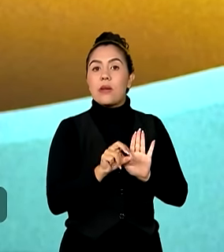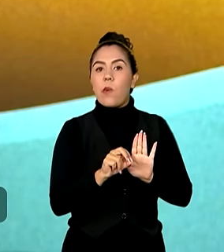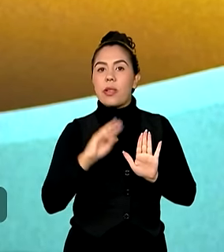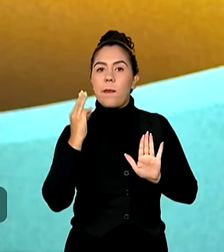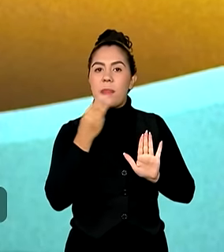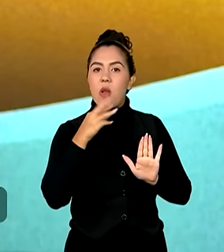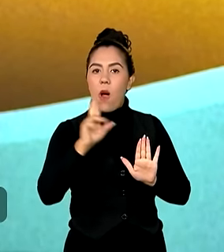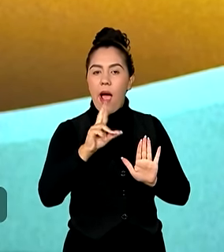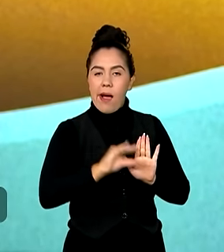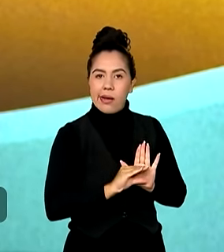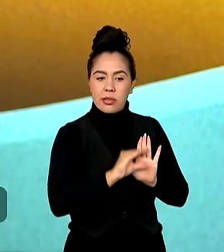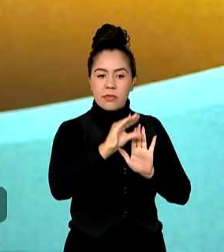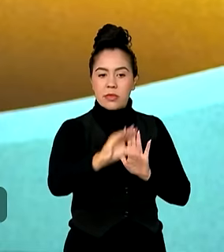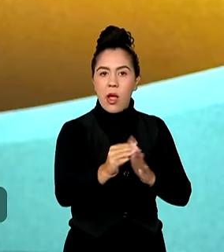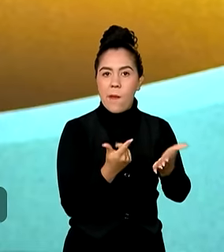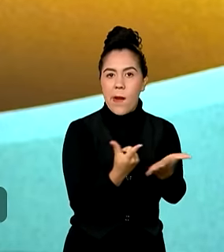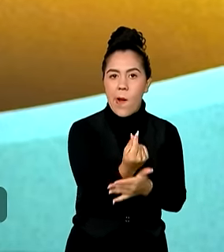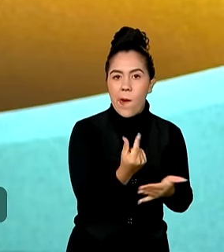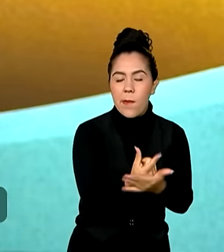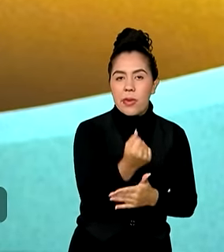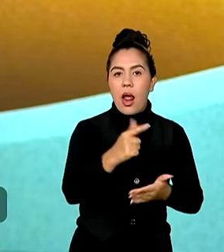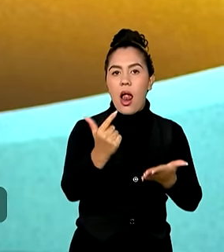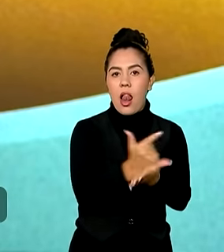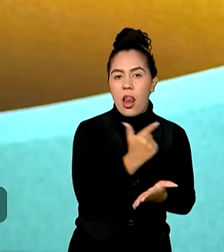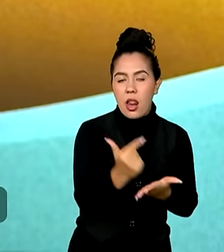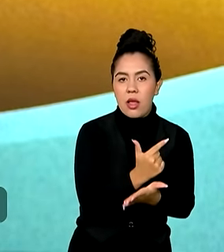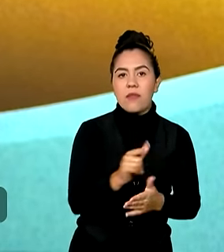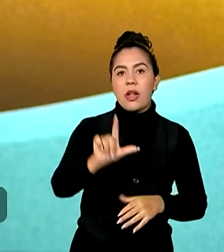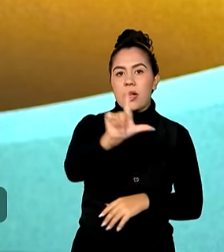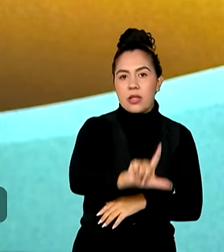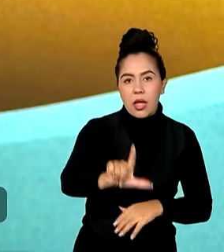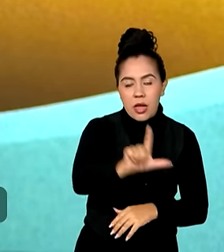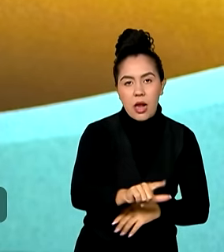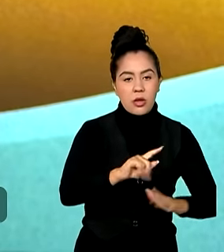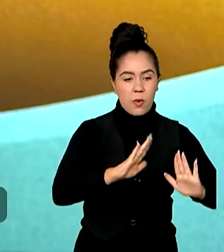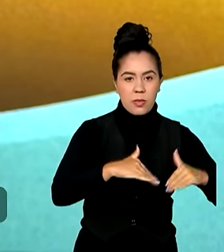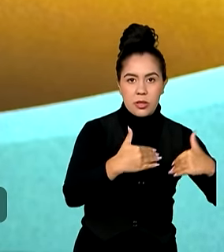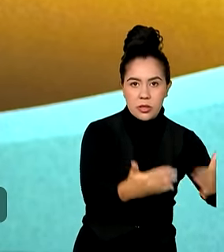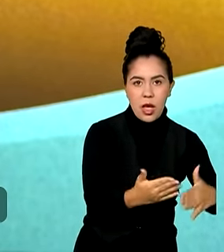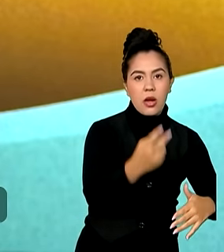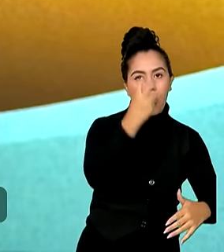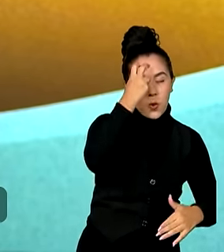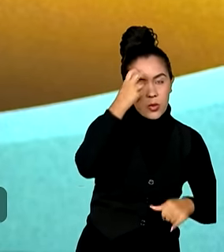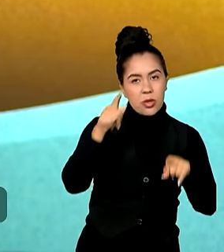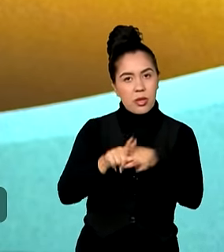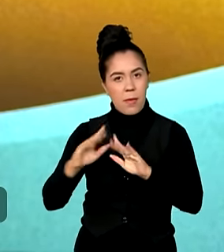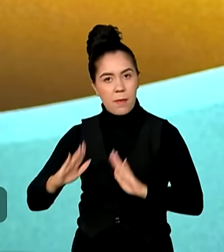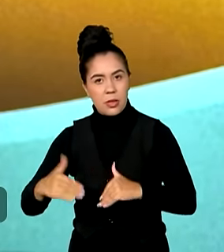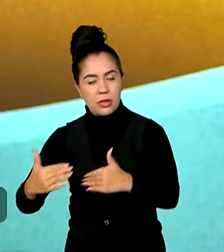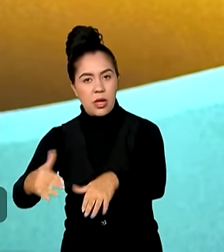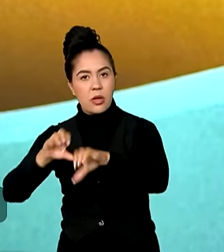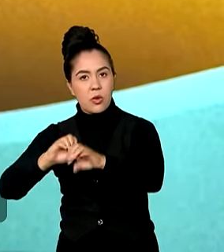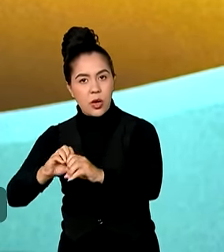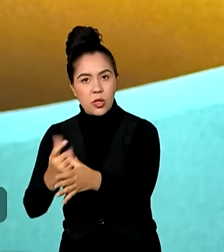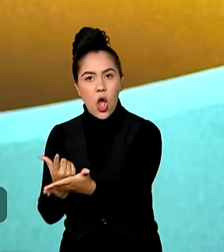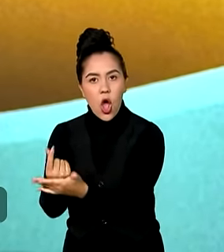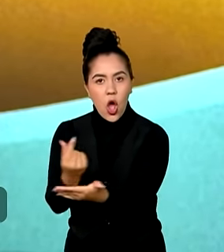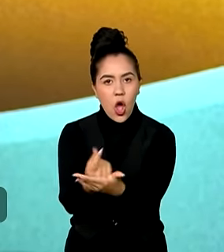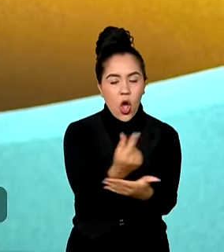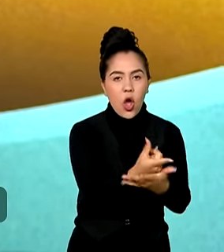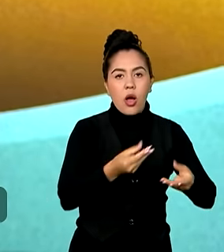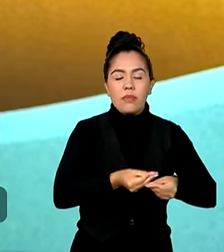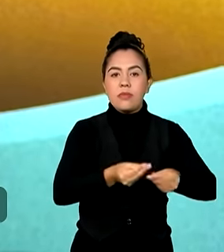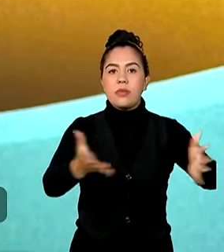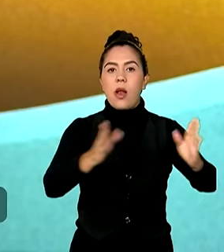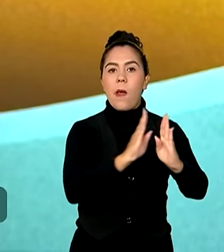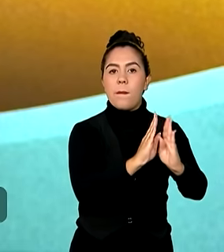para compra de livros literários, para que o Ministério da Cultura e o Ministério da Educação abasteçam as bibliotecas